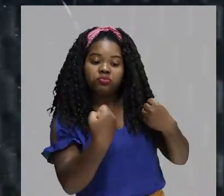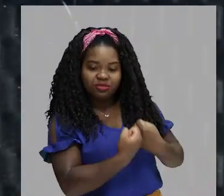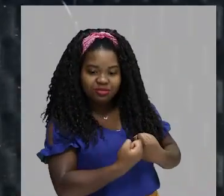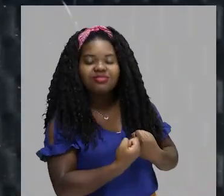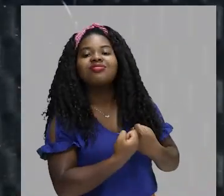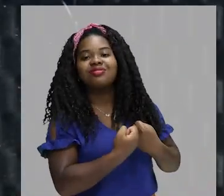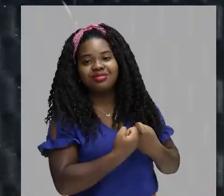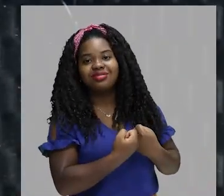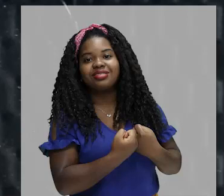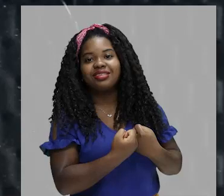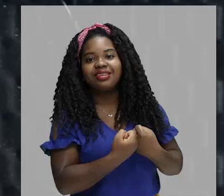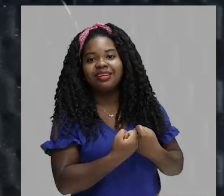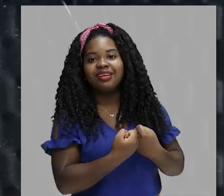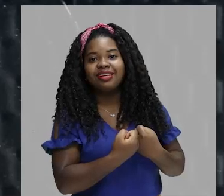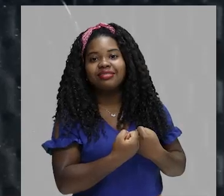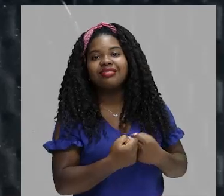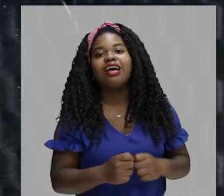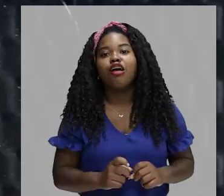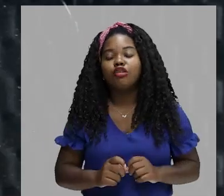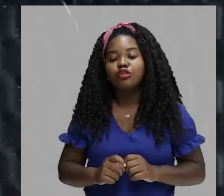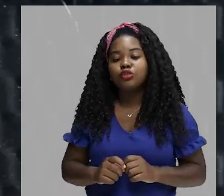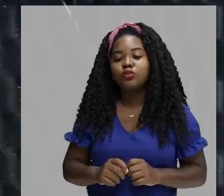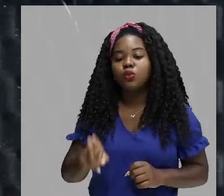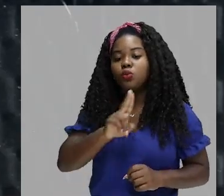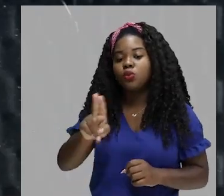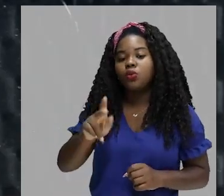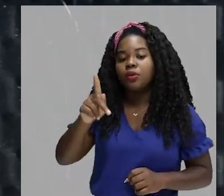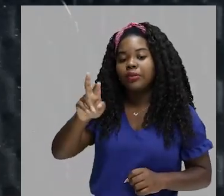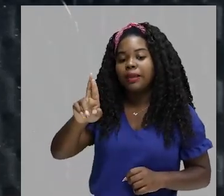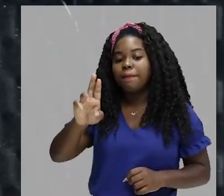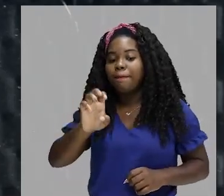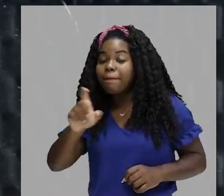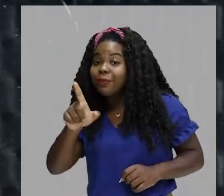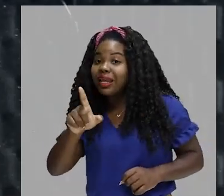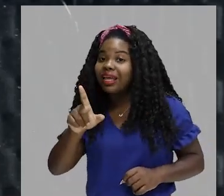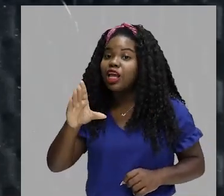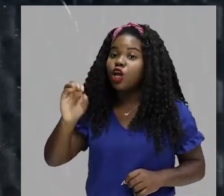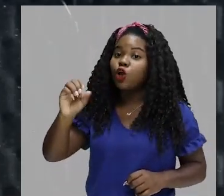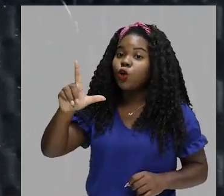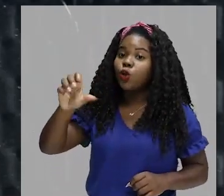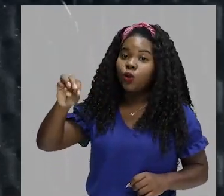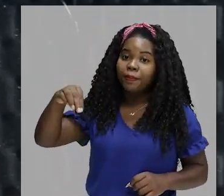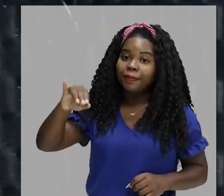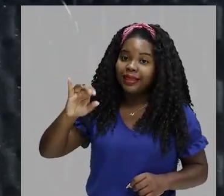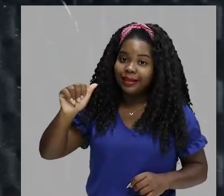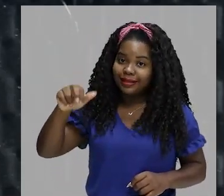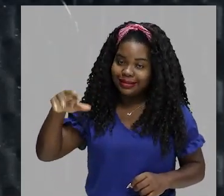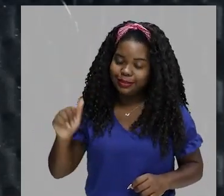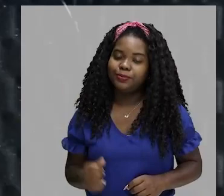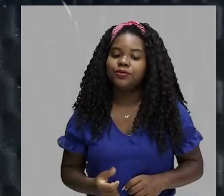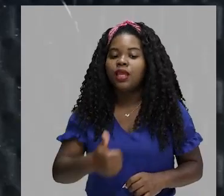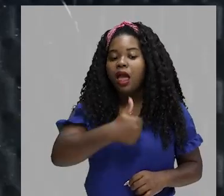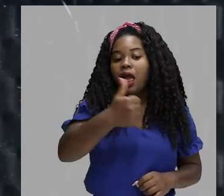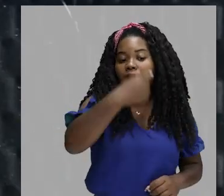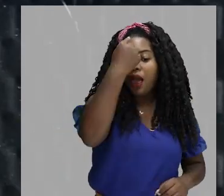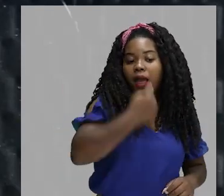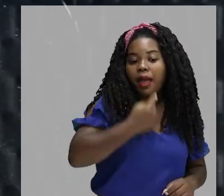ou ameríndias dessa chamada América pré-colombiana. A primeira imagem, nós temos